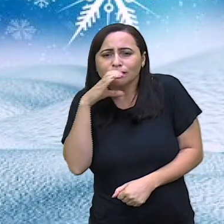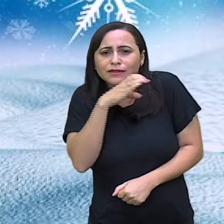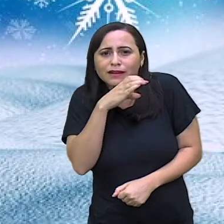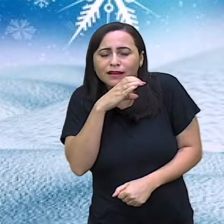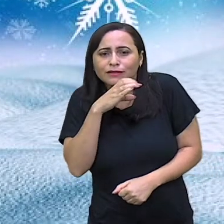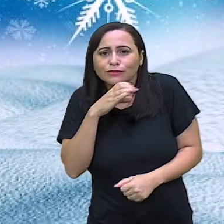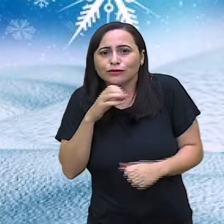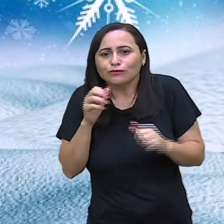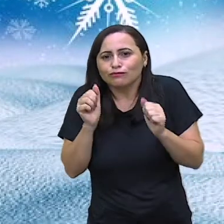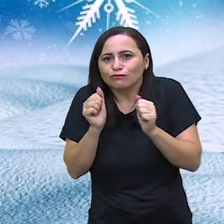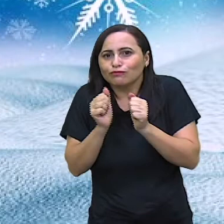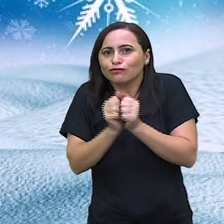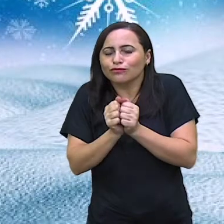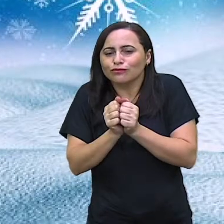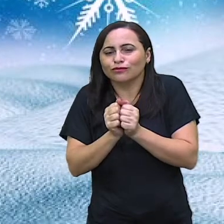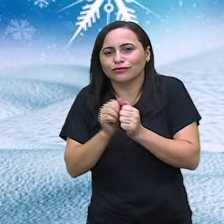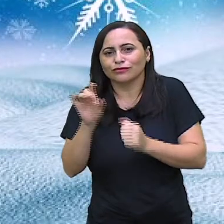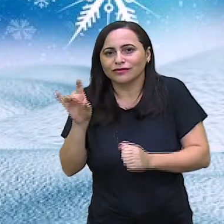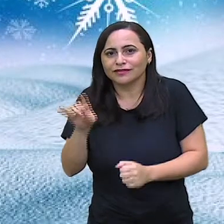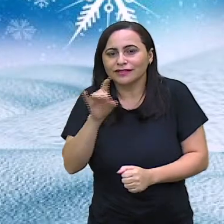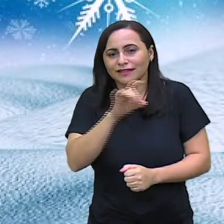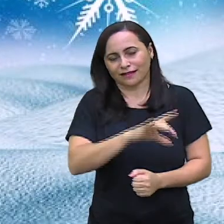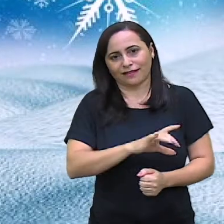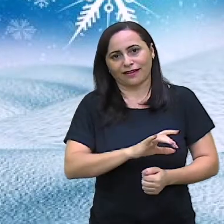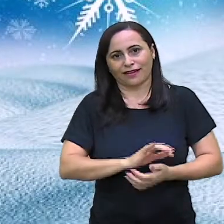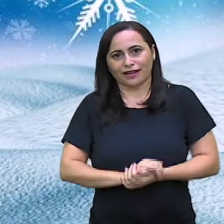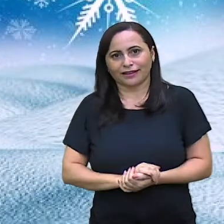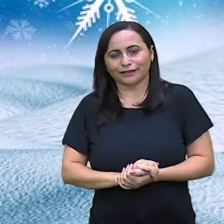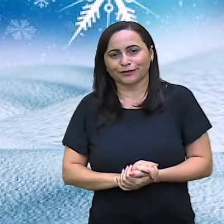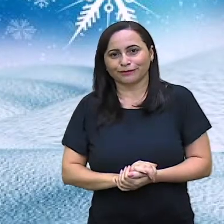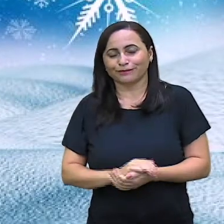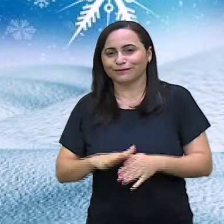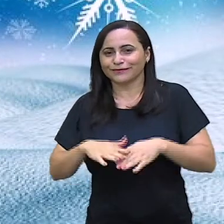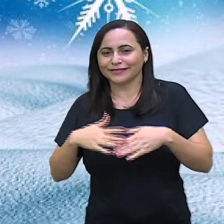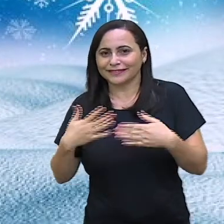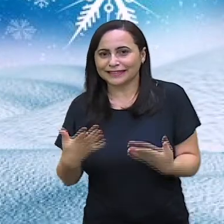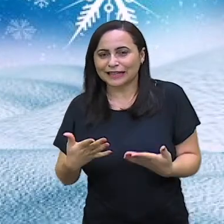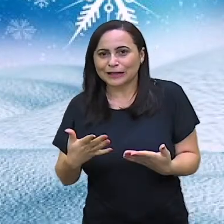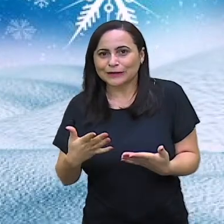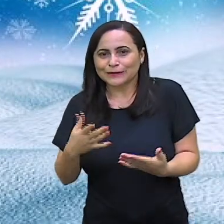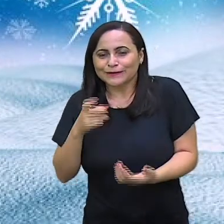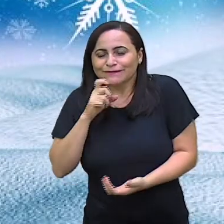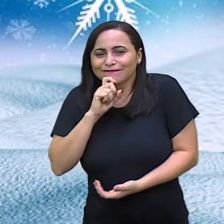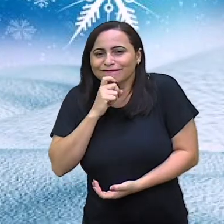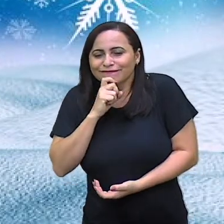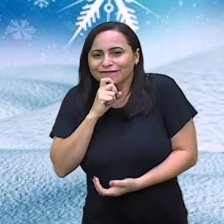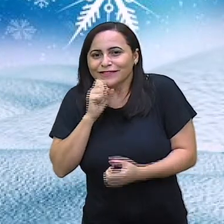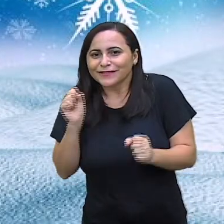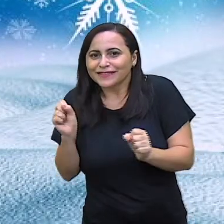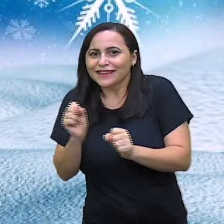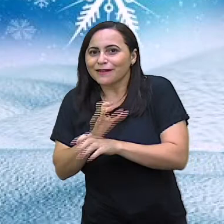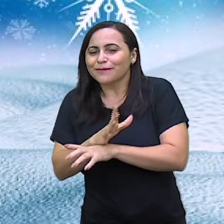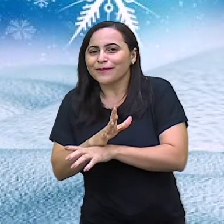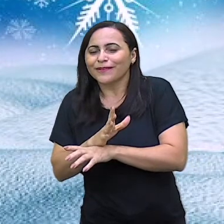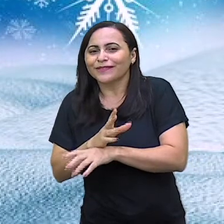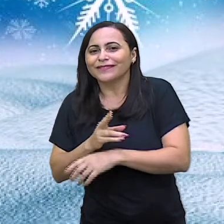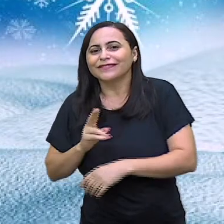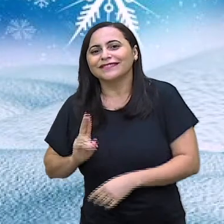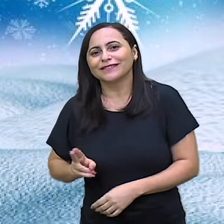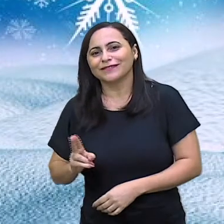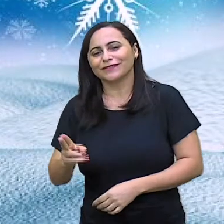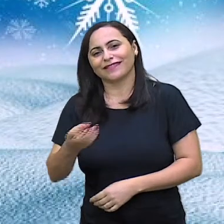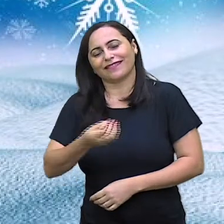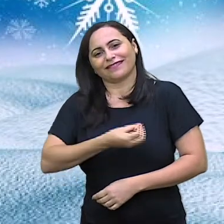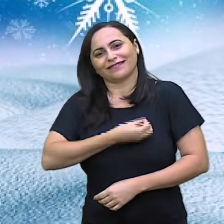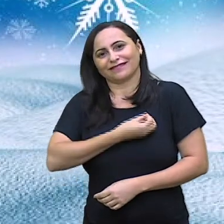E, assim, sobreviveram a um tenso frio. E, assim, termina essa história.